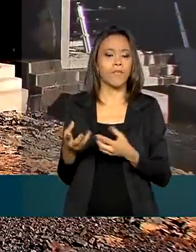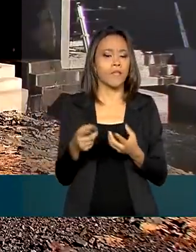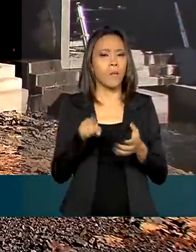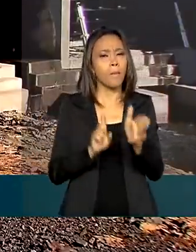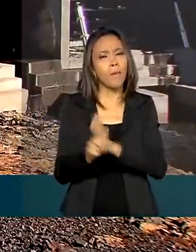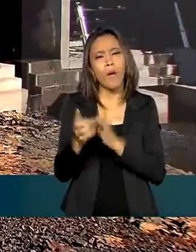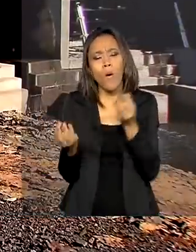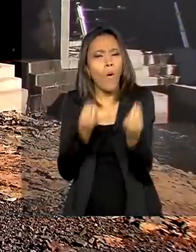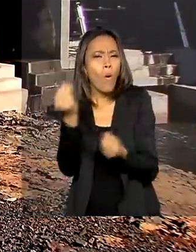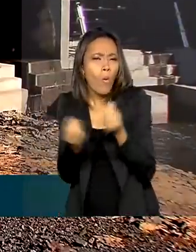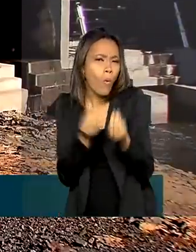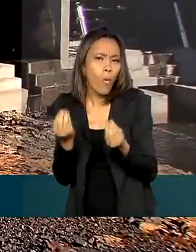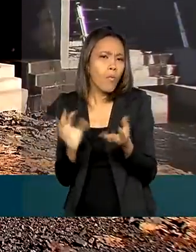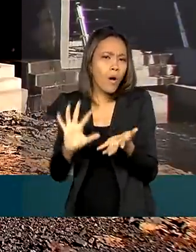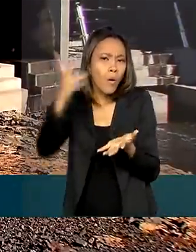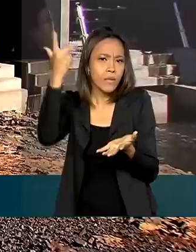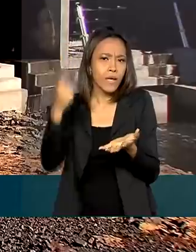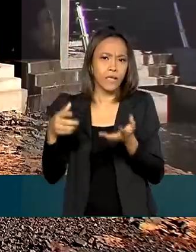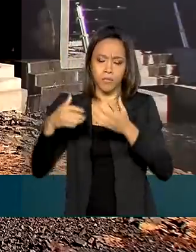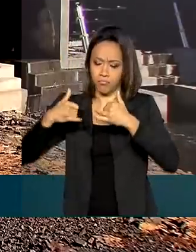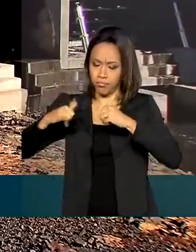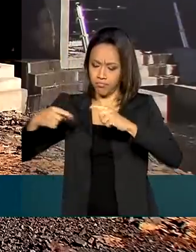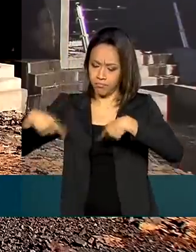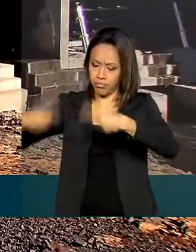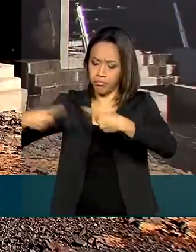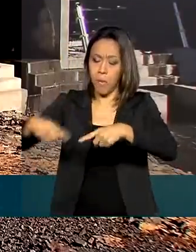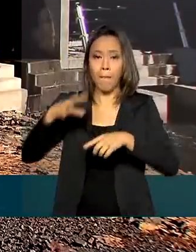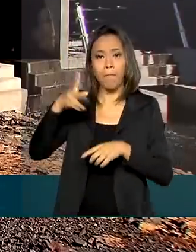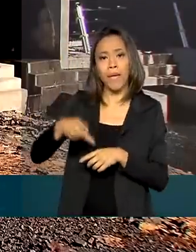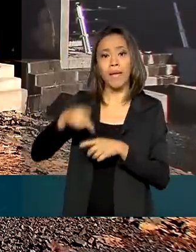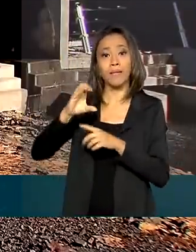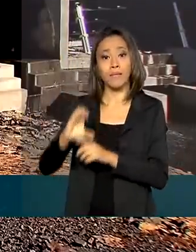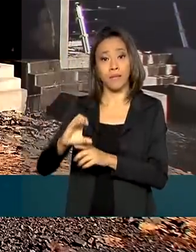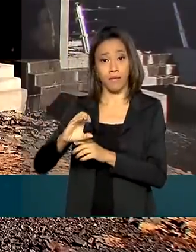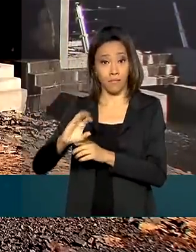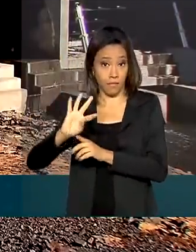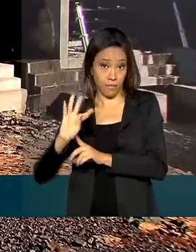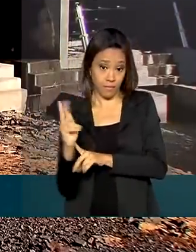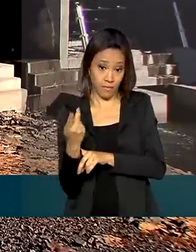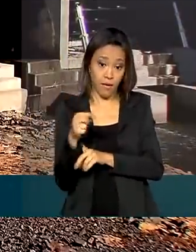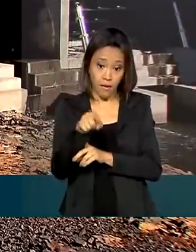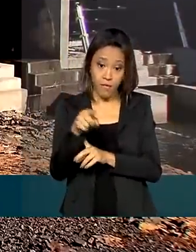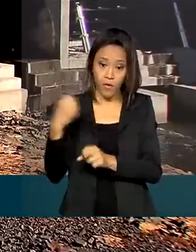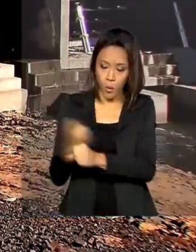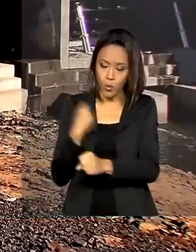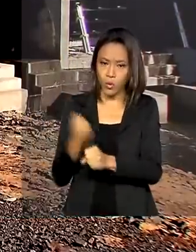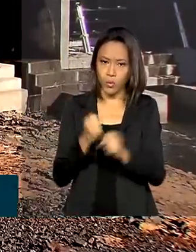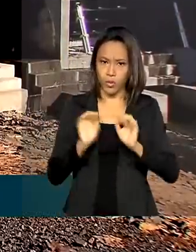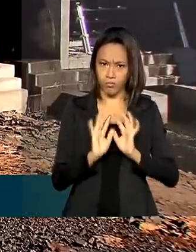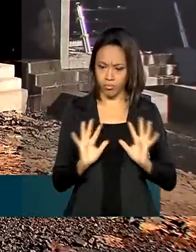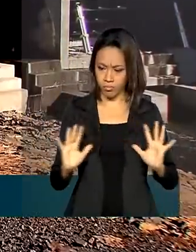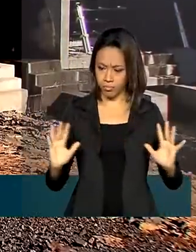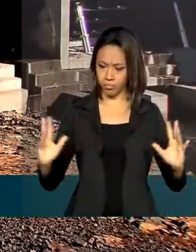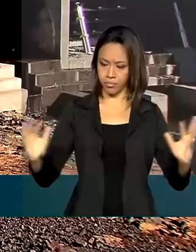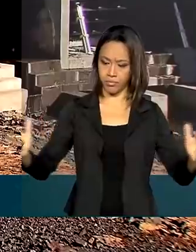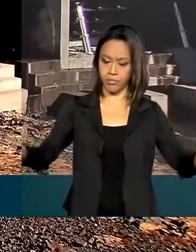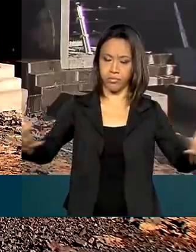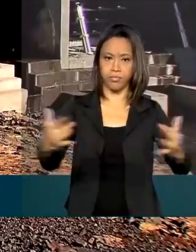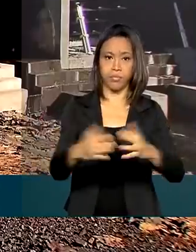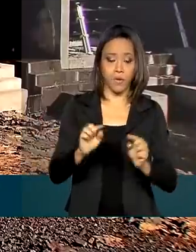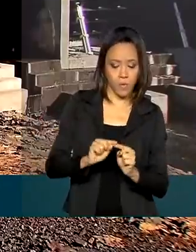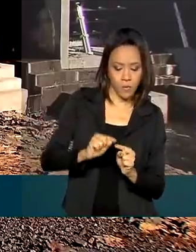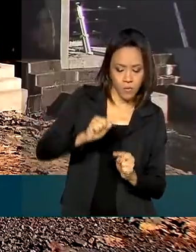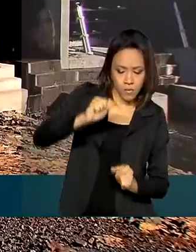funciona a geração de energia em uma PCH? Nessa aqui, por exemplo, foi construída uma barragem. Essa ali tem sete metros de